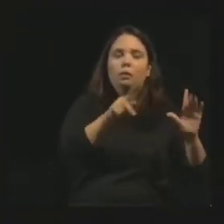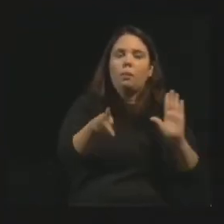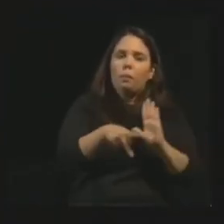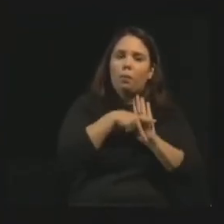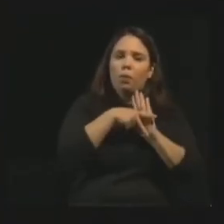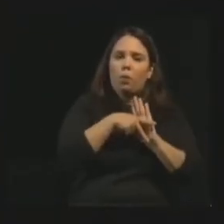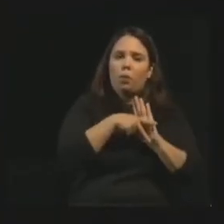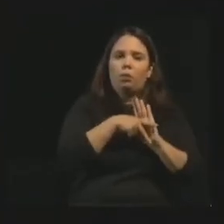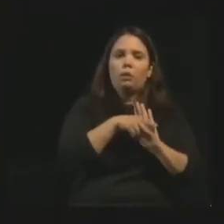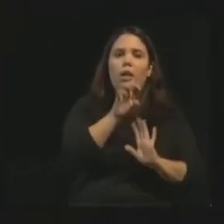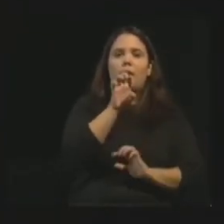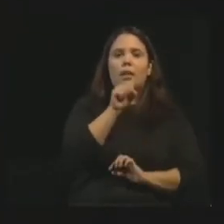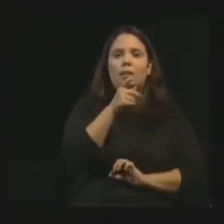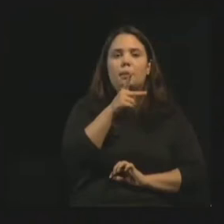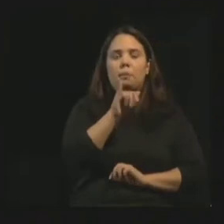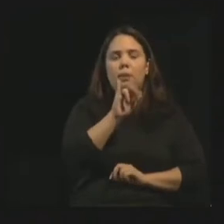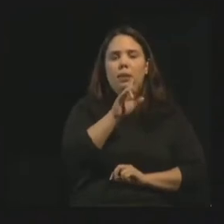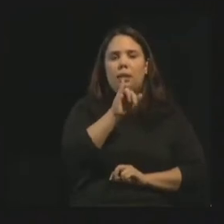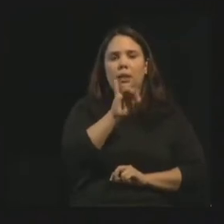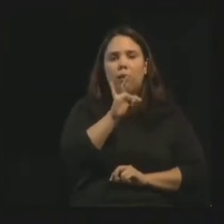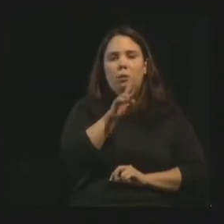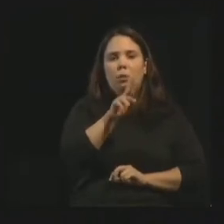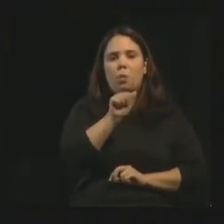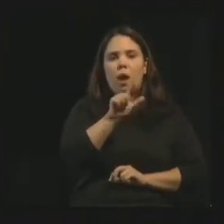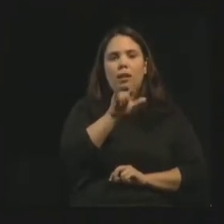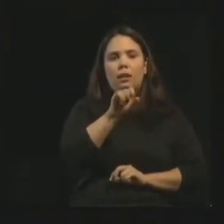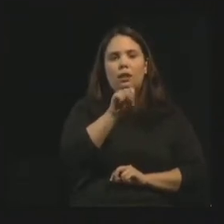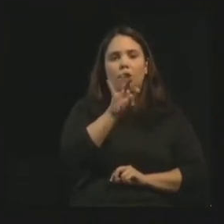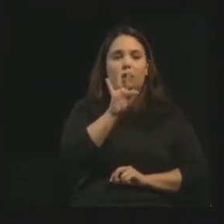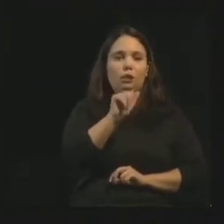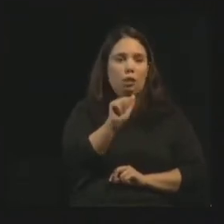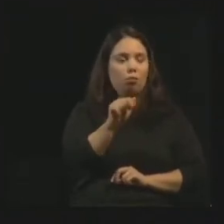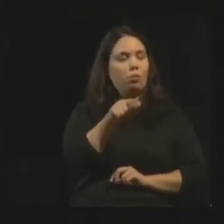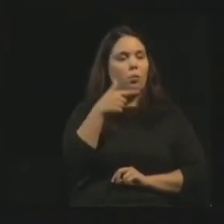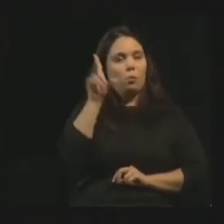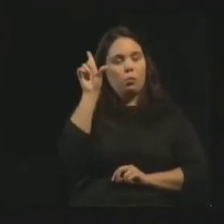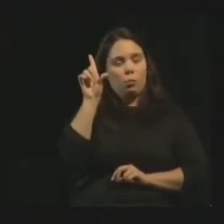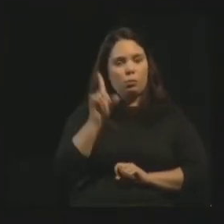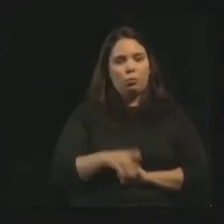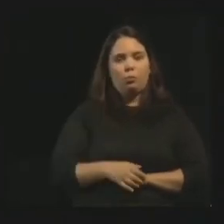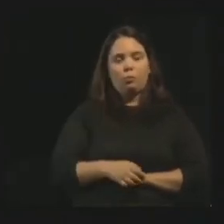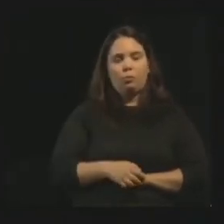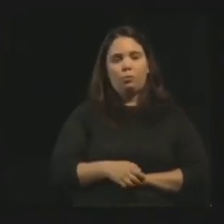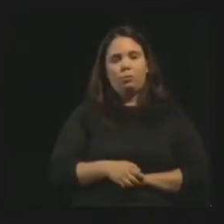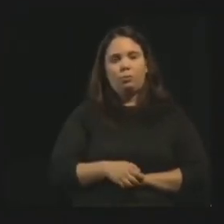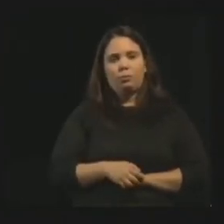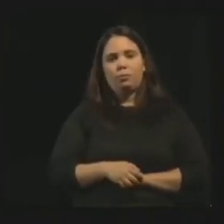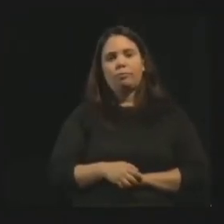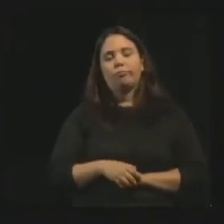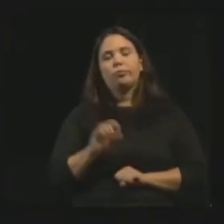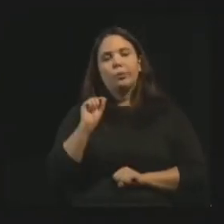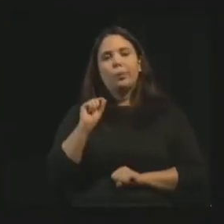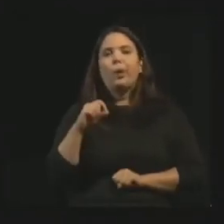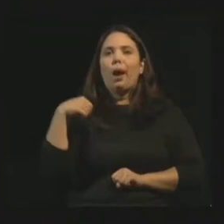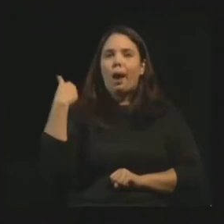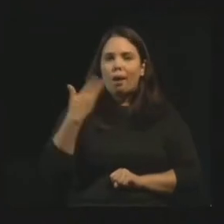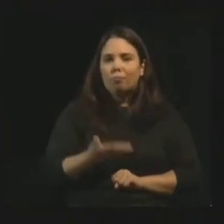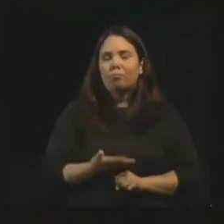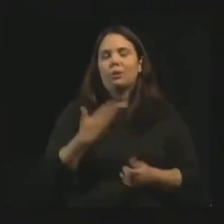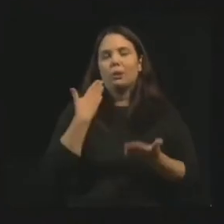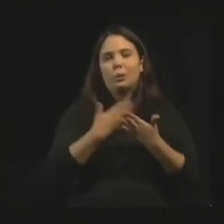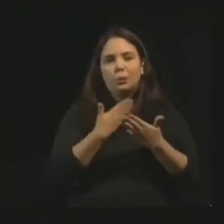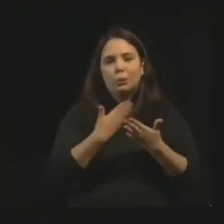livros espiritualistas. E aí separa aquilo que ainda está sendo